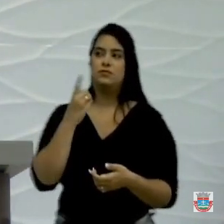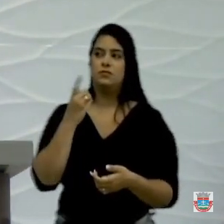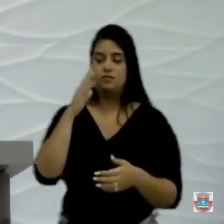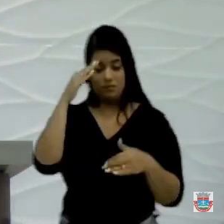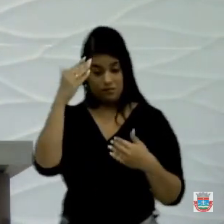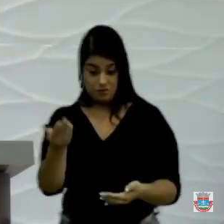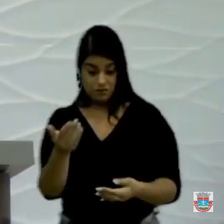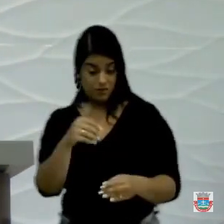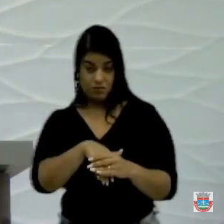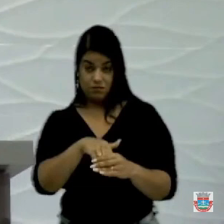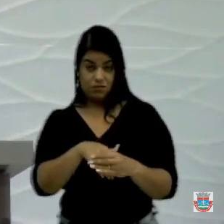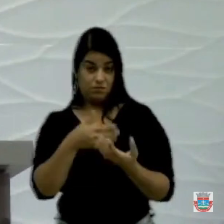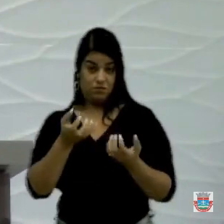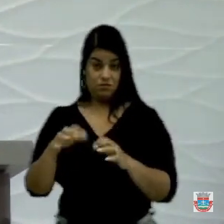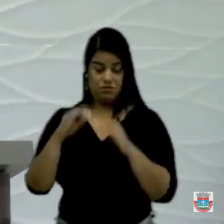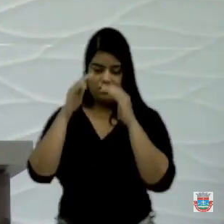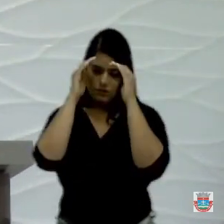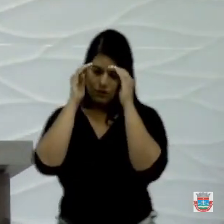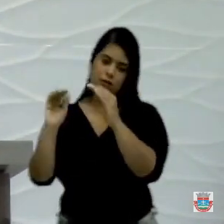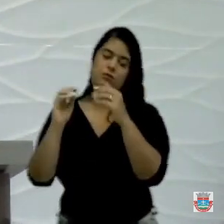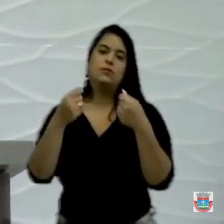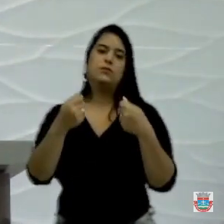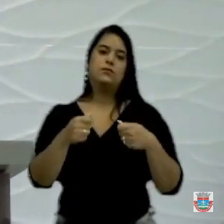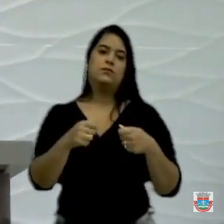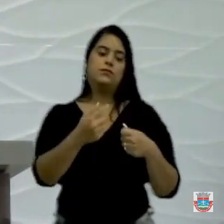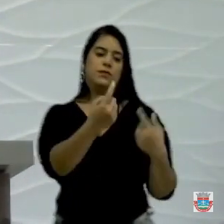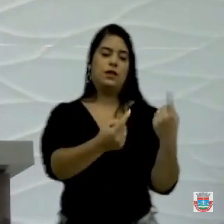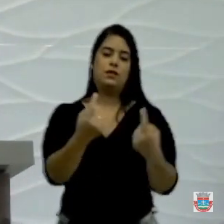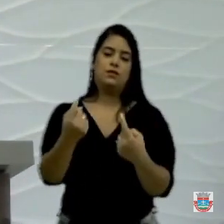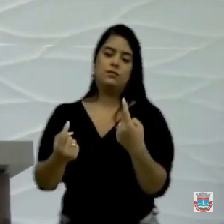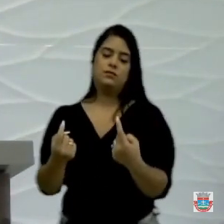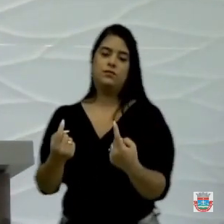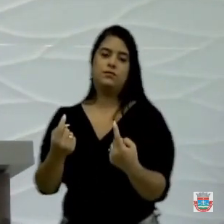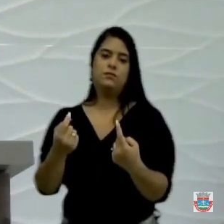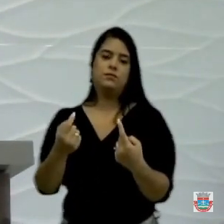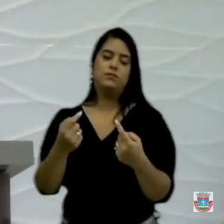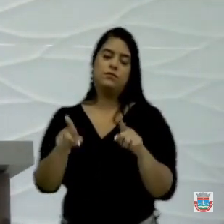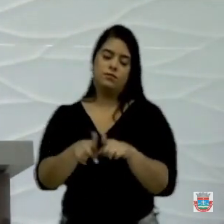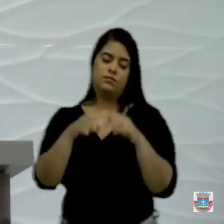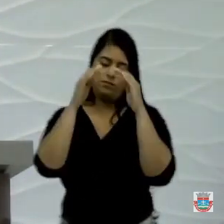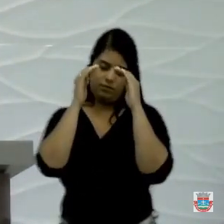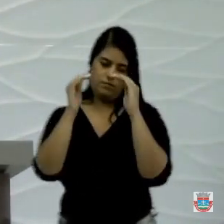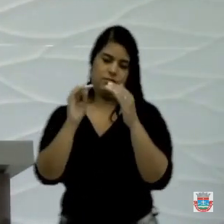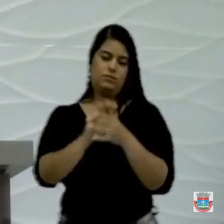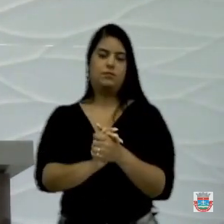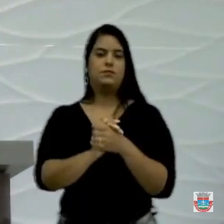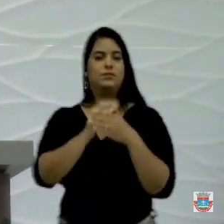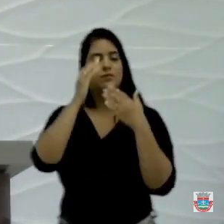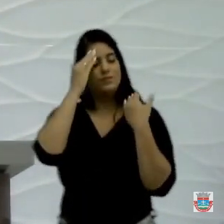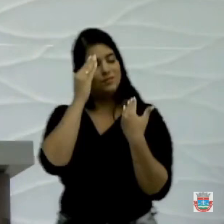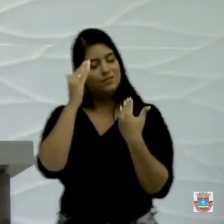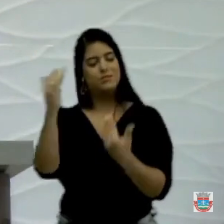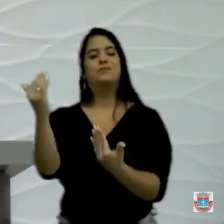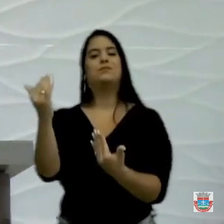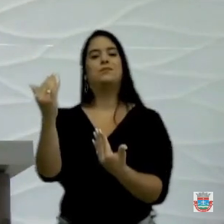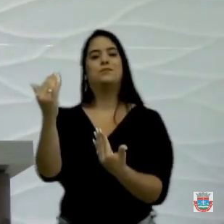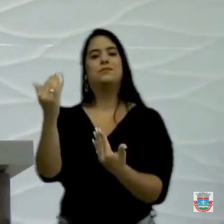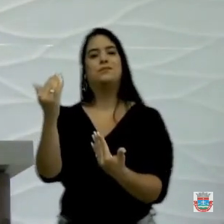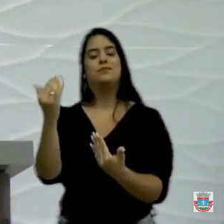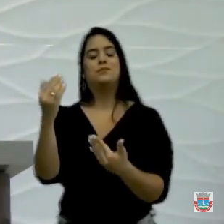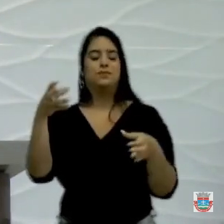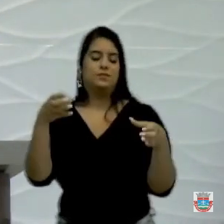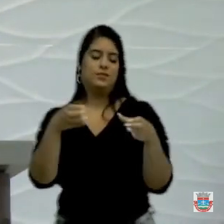nela, vossa excelência respeite, assim como as pessoas também respeitem a vossa excelência. Quero agradecer a ela, ao nosso grupo